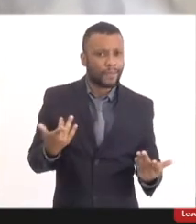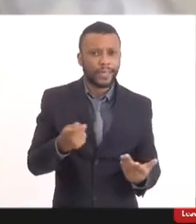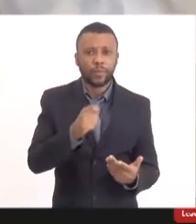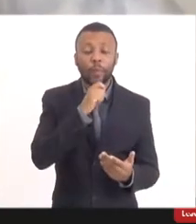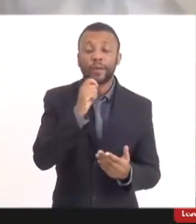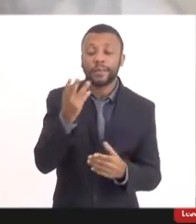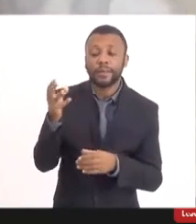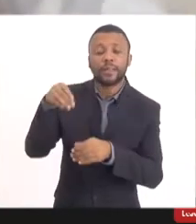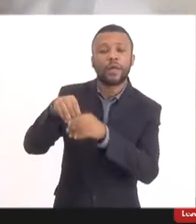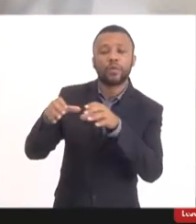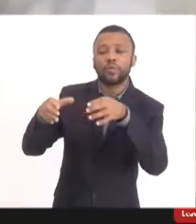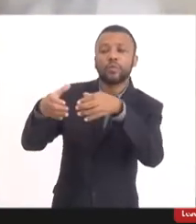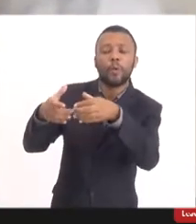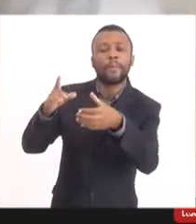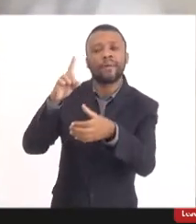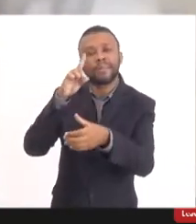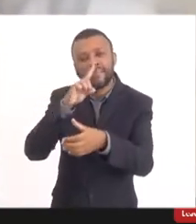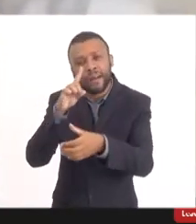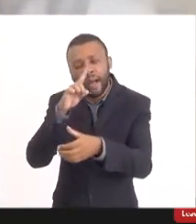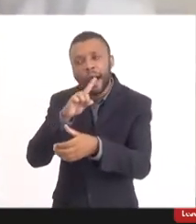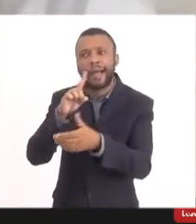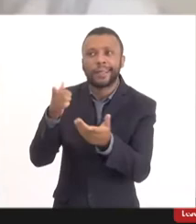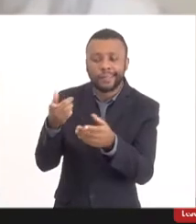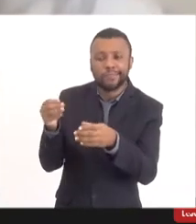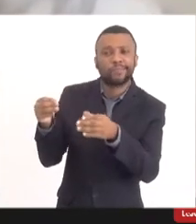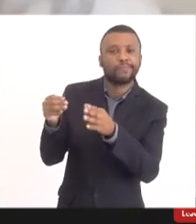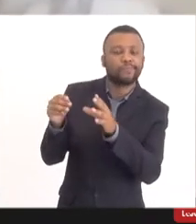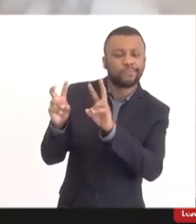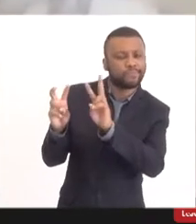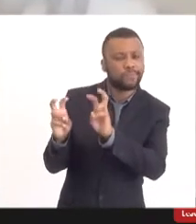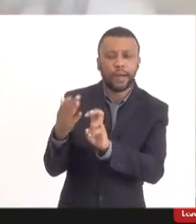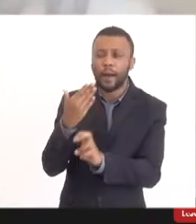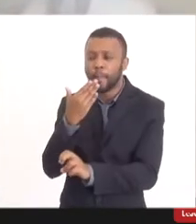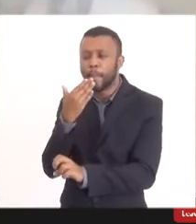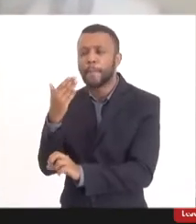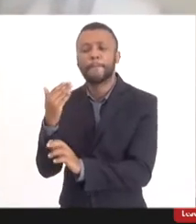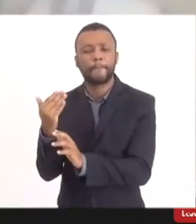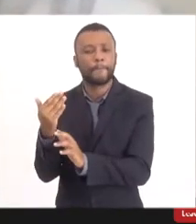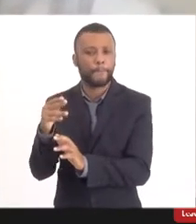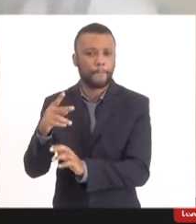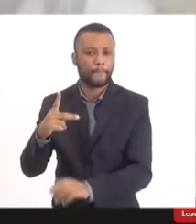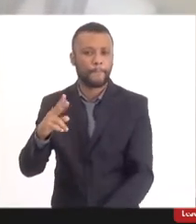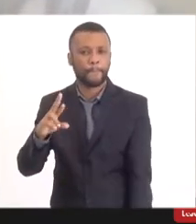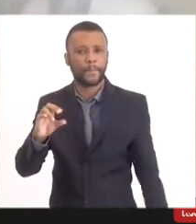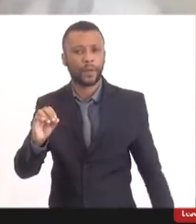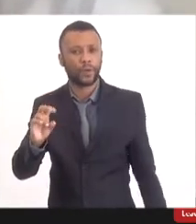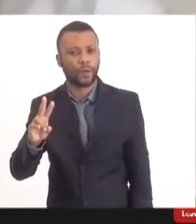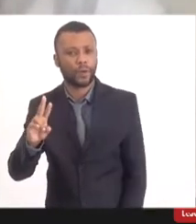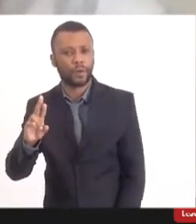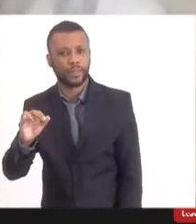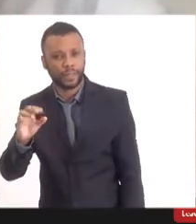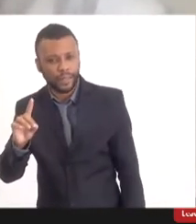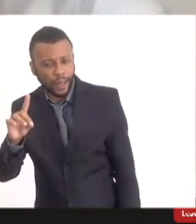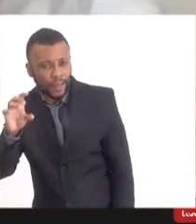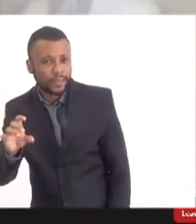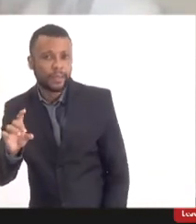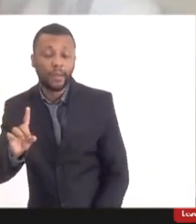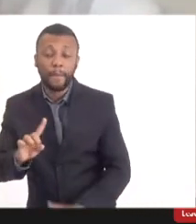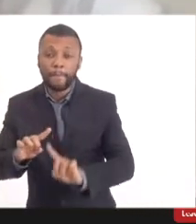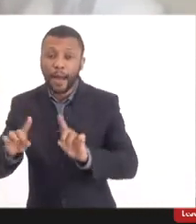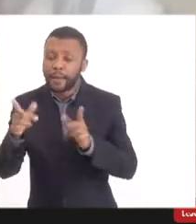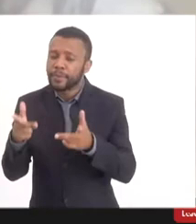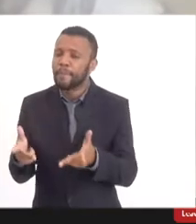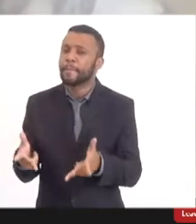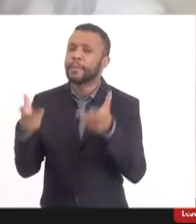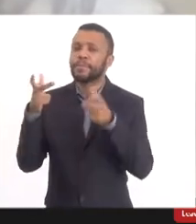daquele grupo inicialmente colocado como prioritário, mas a gente viu que a vacina foi, de alguma forma,